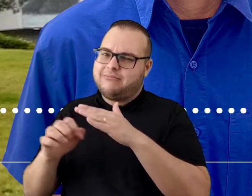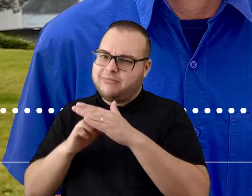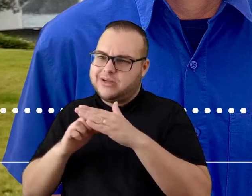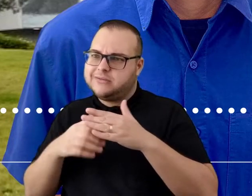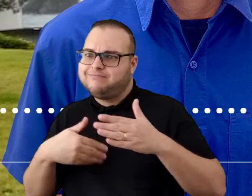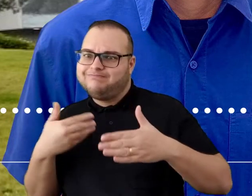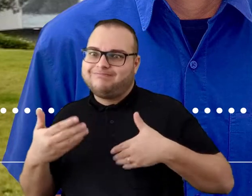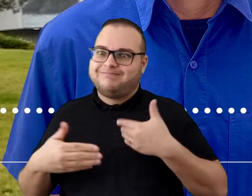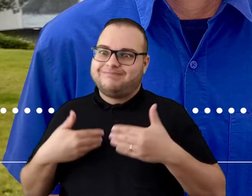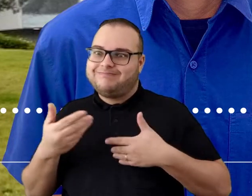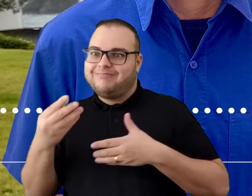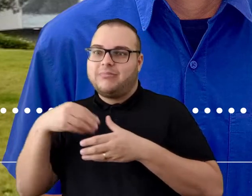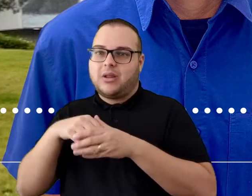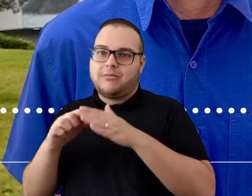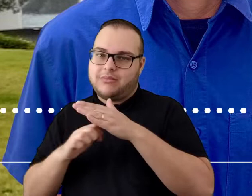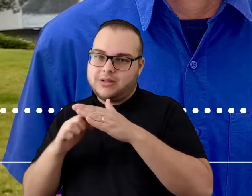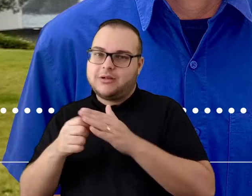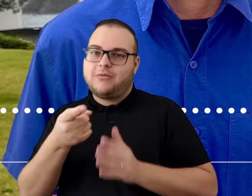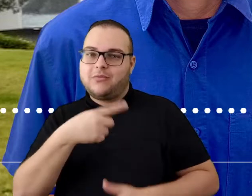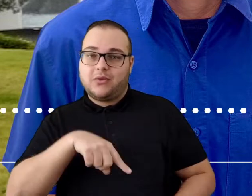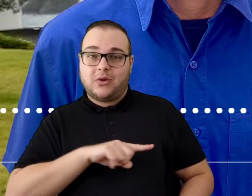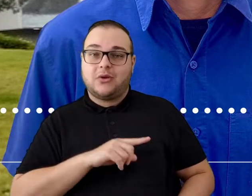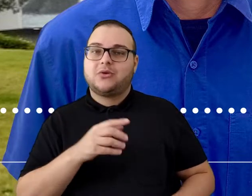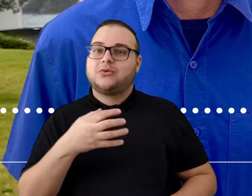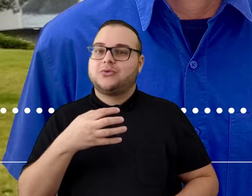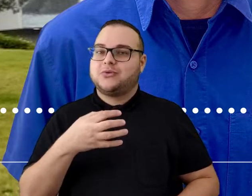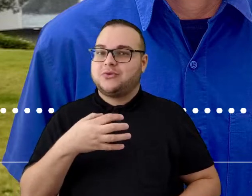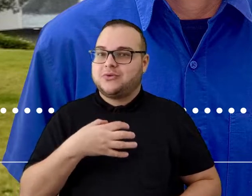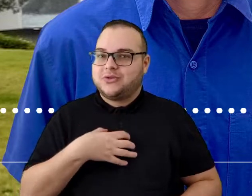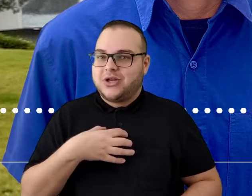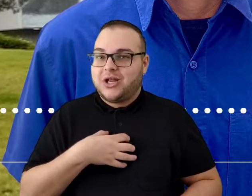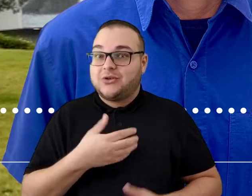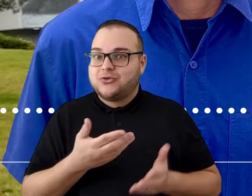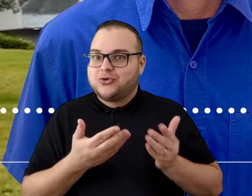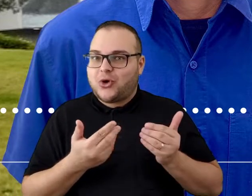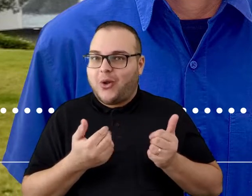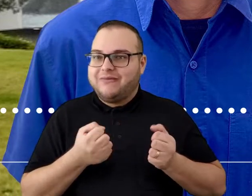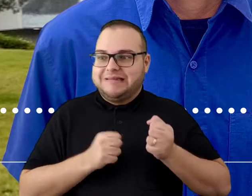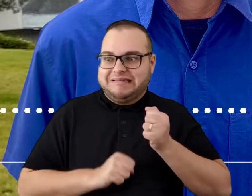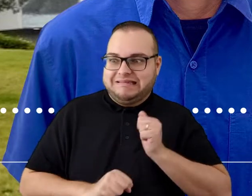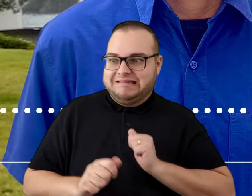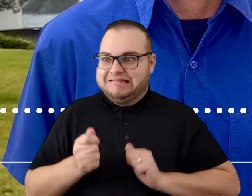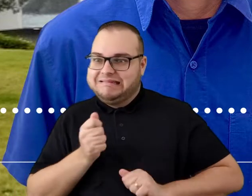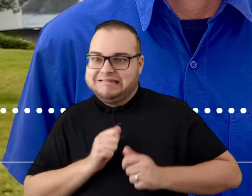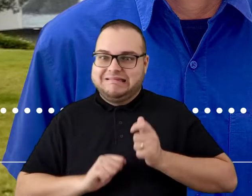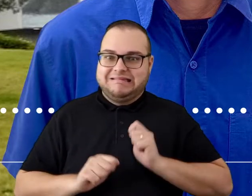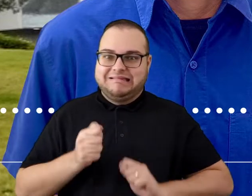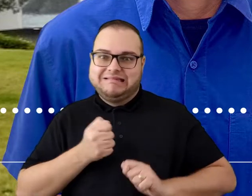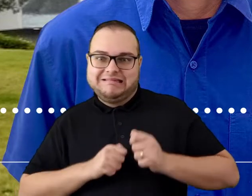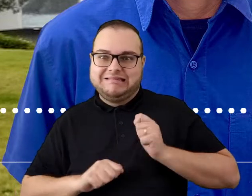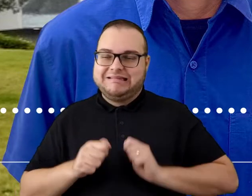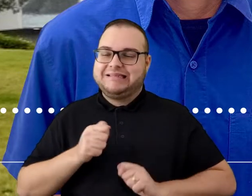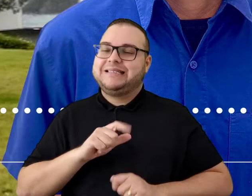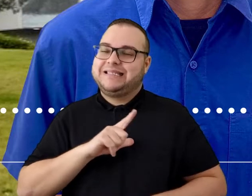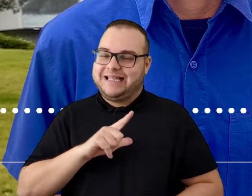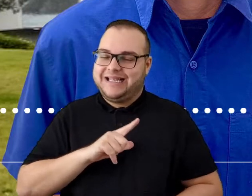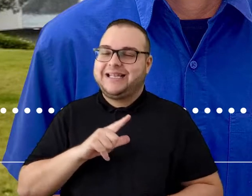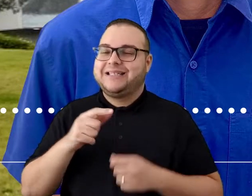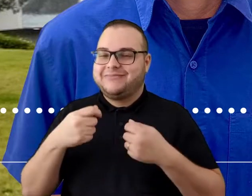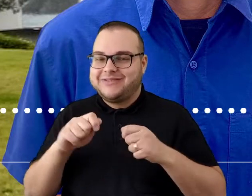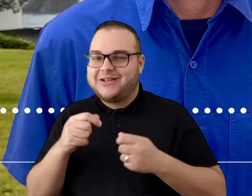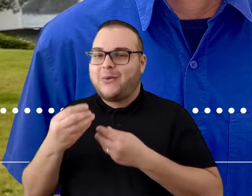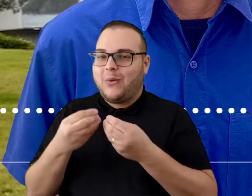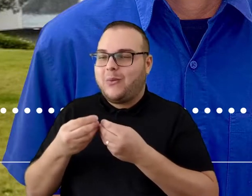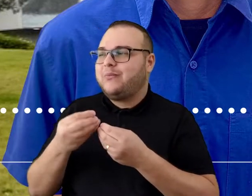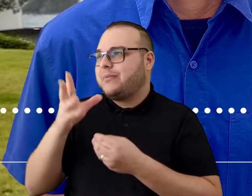E que se sente motivado desde sempre. Nós, jovens, mais jovens, temos muitos anseios. Então, a inquietude está na gente. Então, cabe a